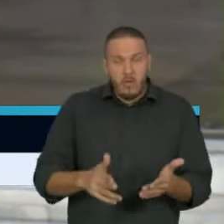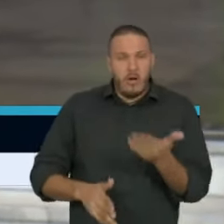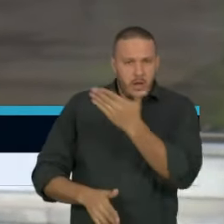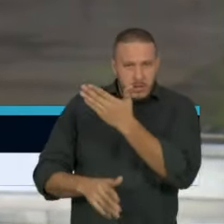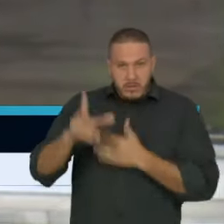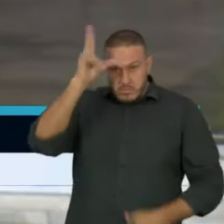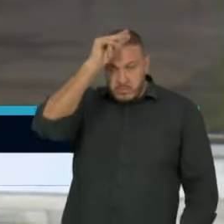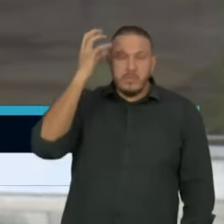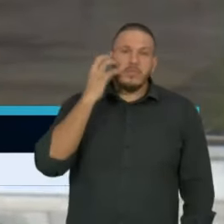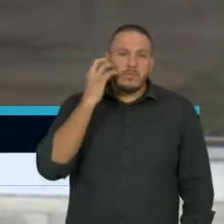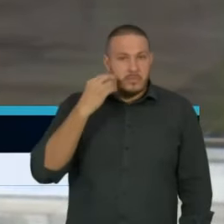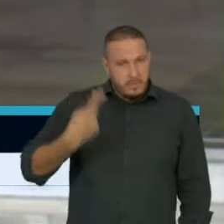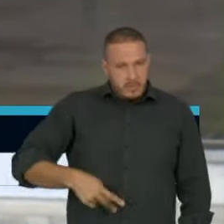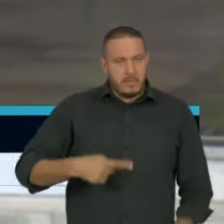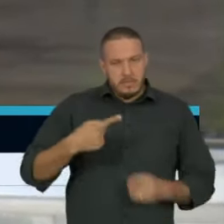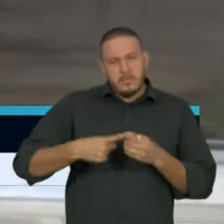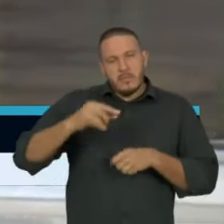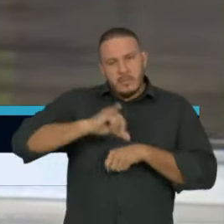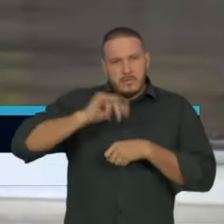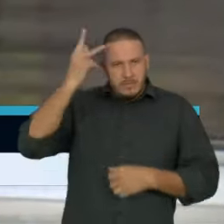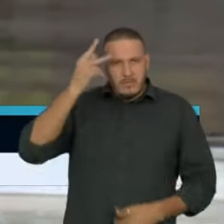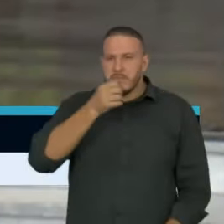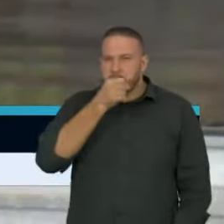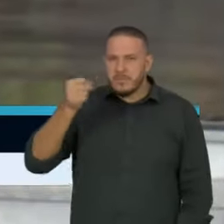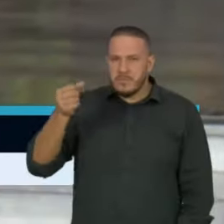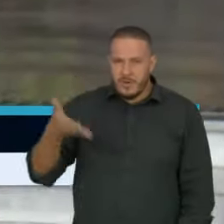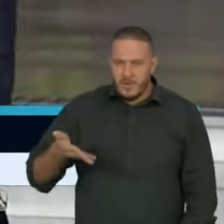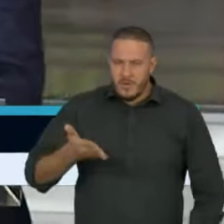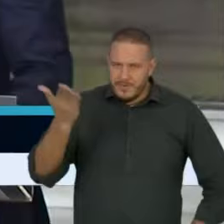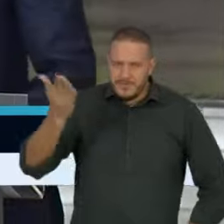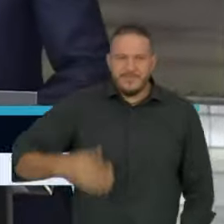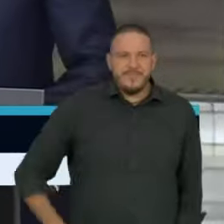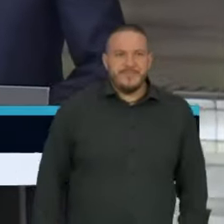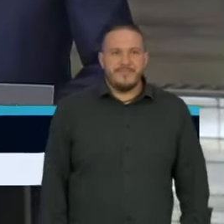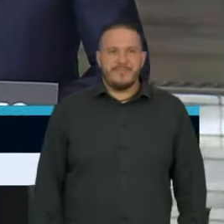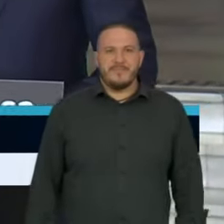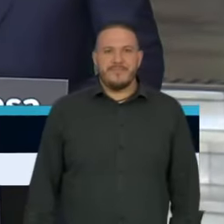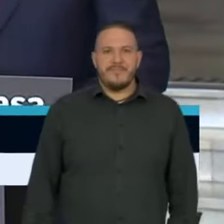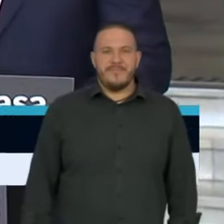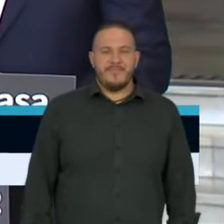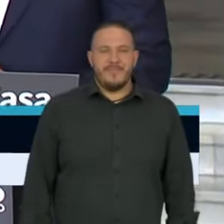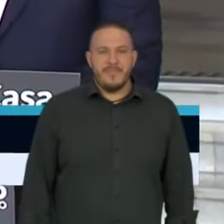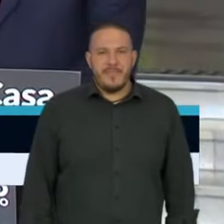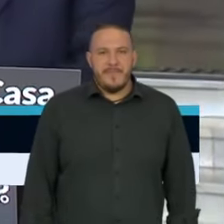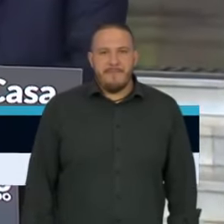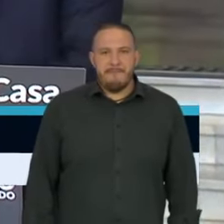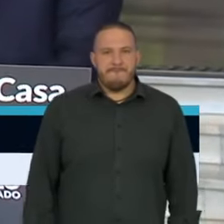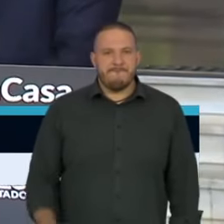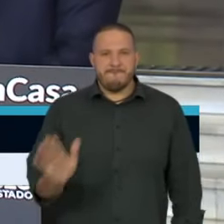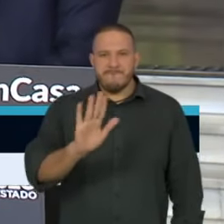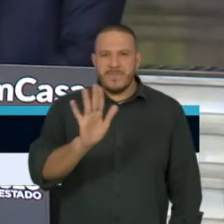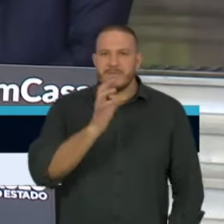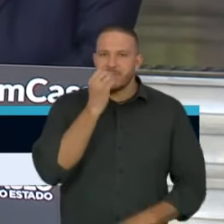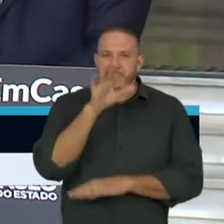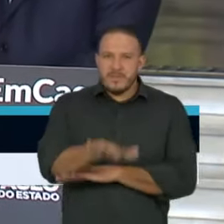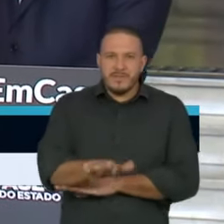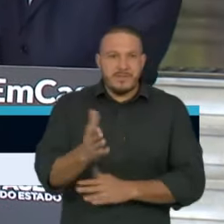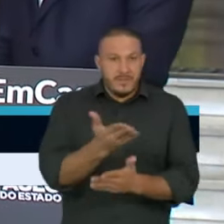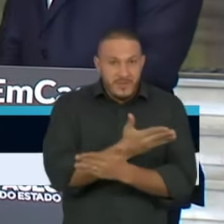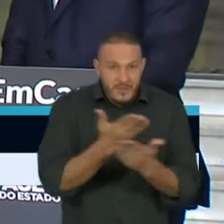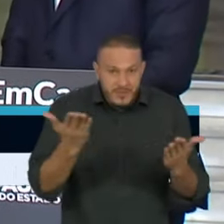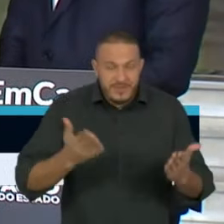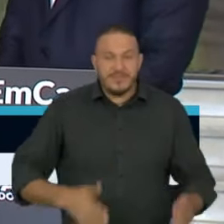Covas na capital de São Paulo, a quem passo a palavra nesse momento. Bruno. Boa tarde a todos. Queria